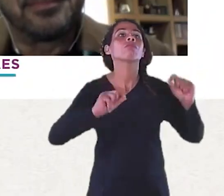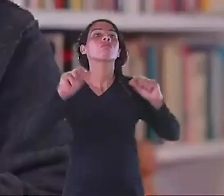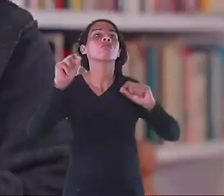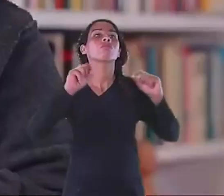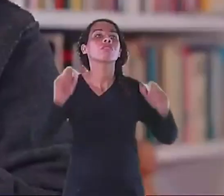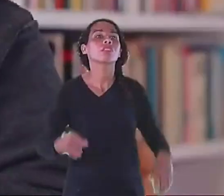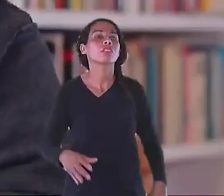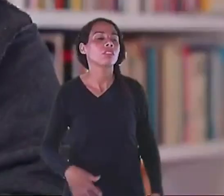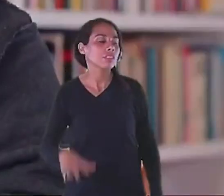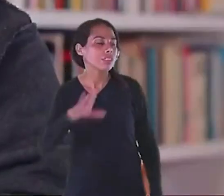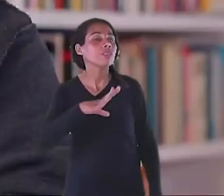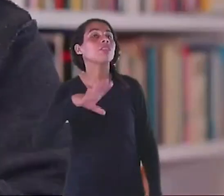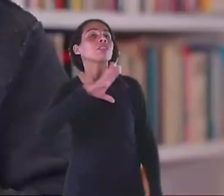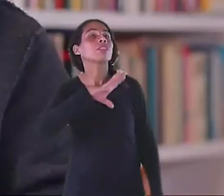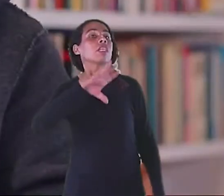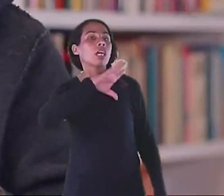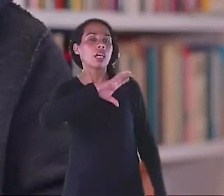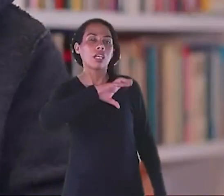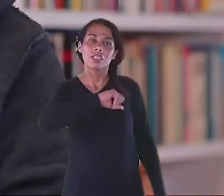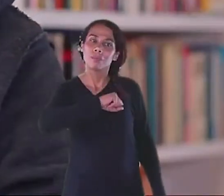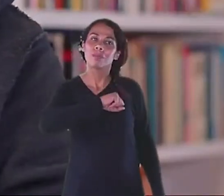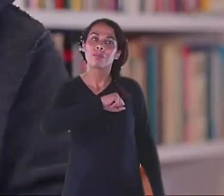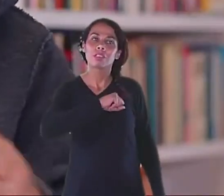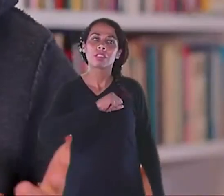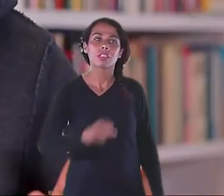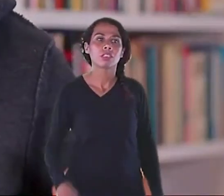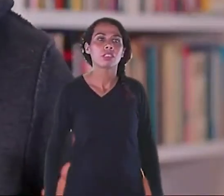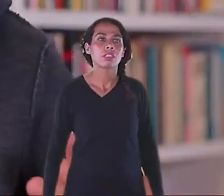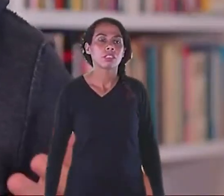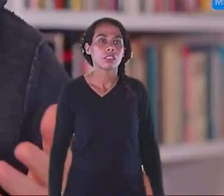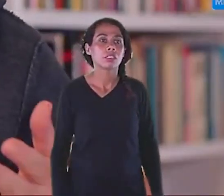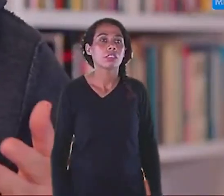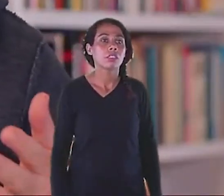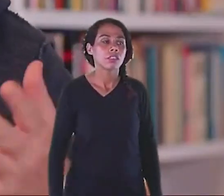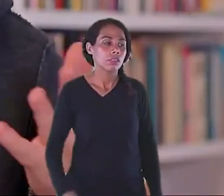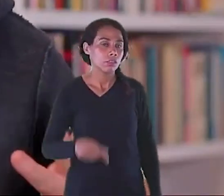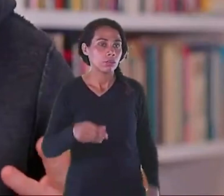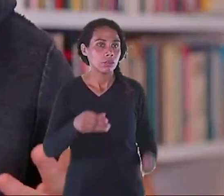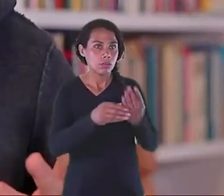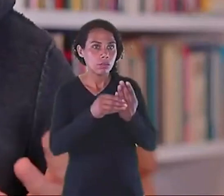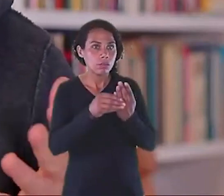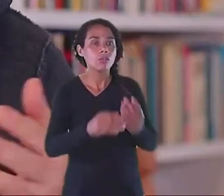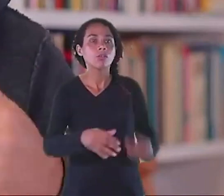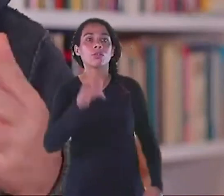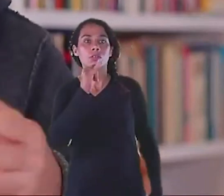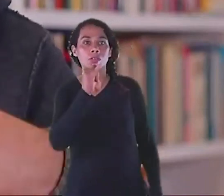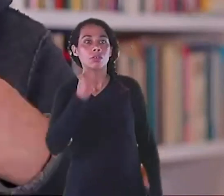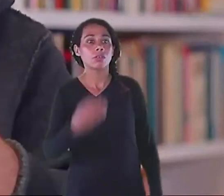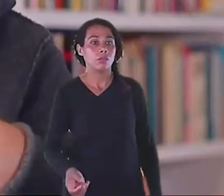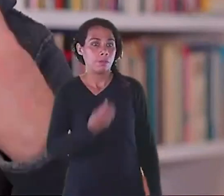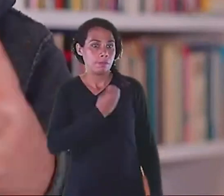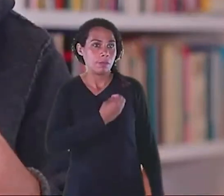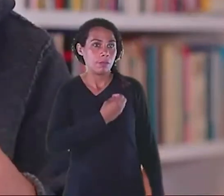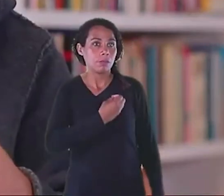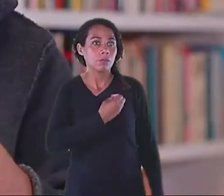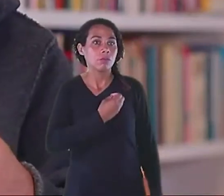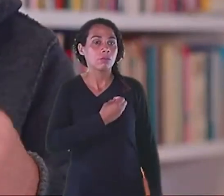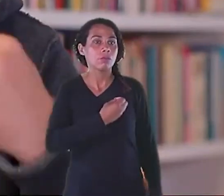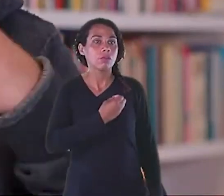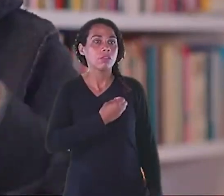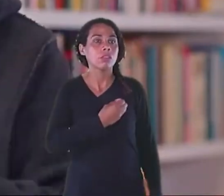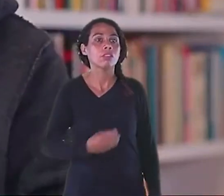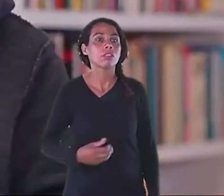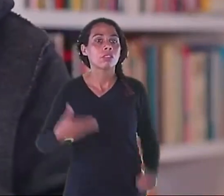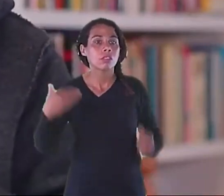fazer desse livro a realidade da vida da gente. que a gente faz? Basicamente, trabalha. Trabalha, vive, curte.